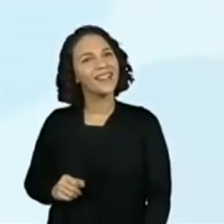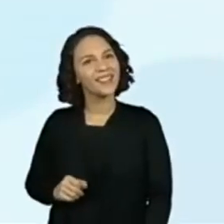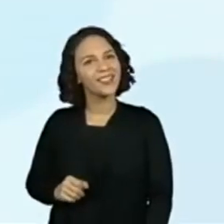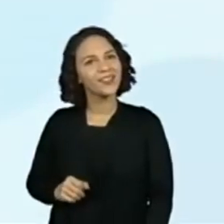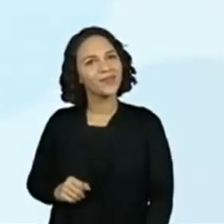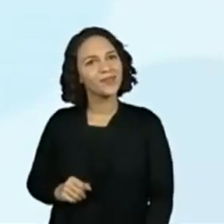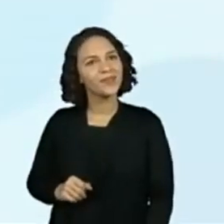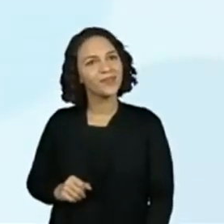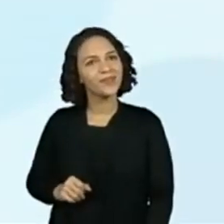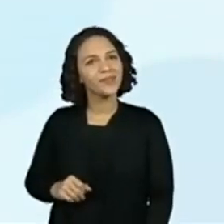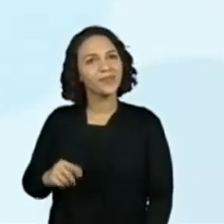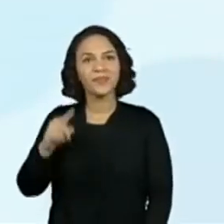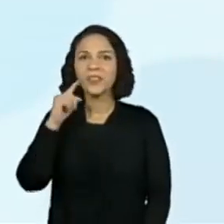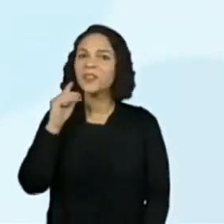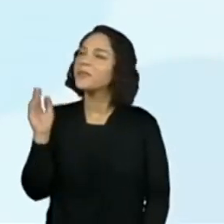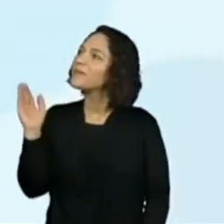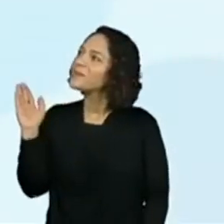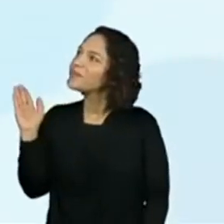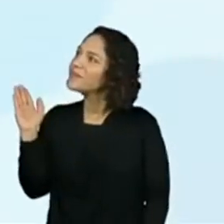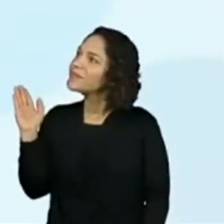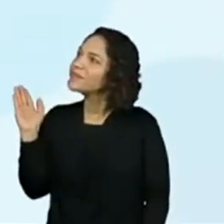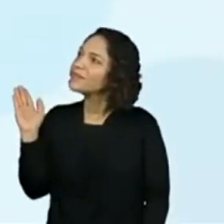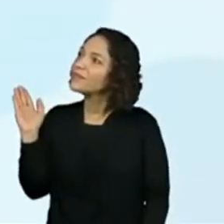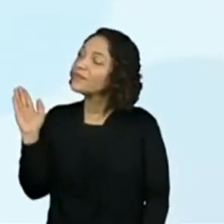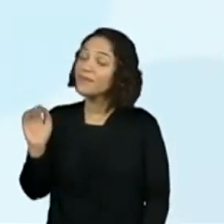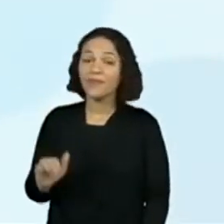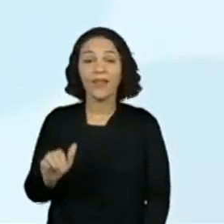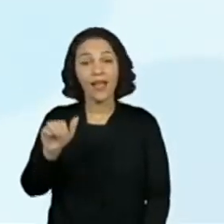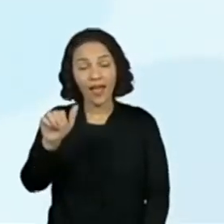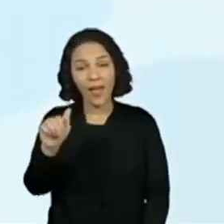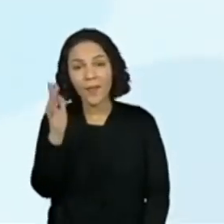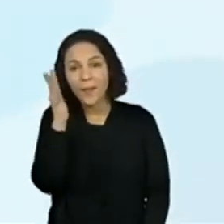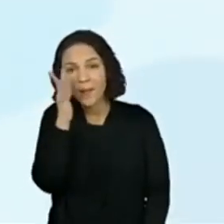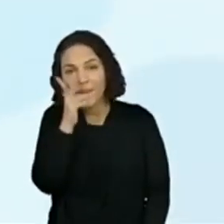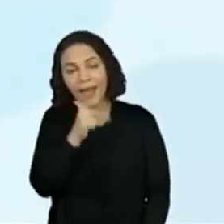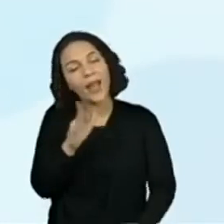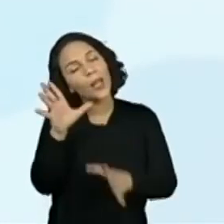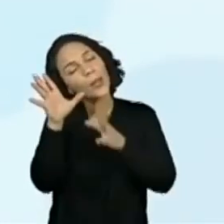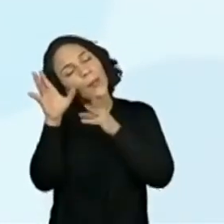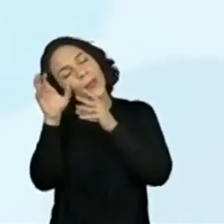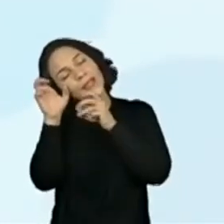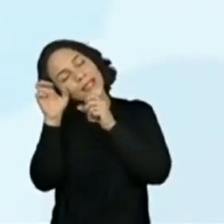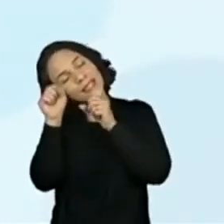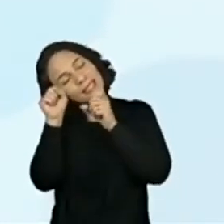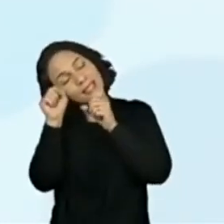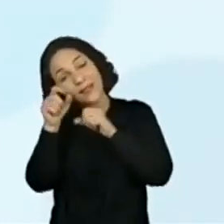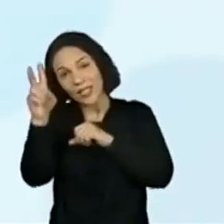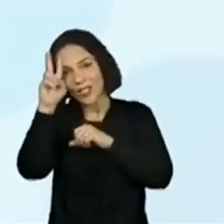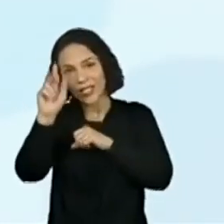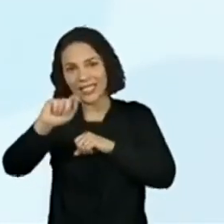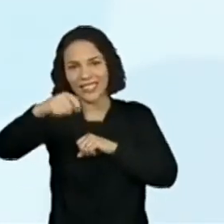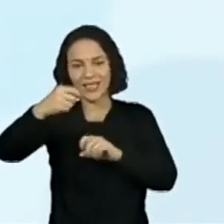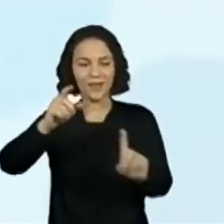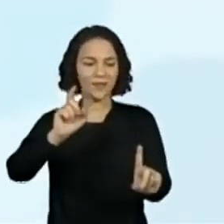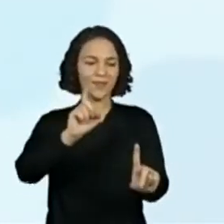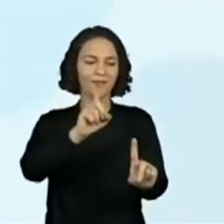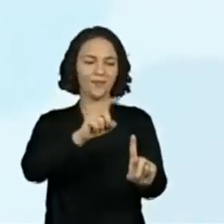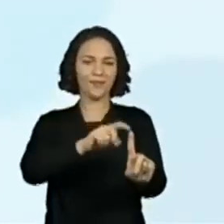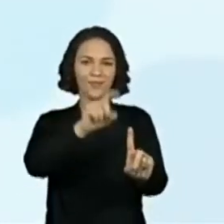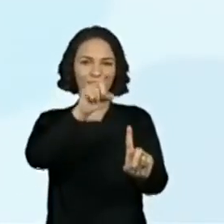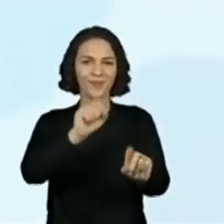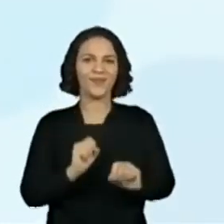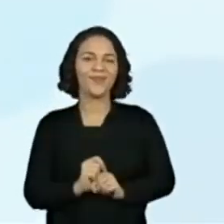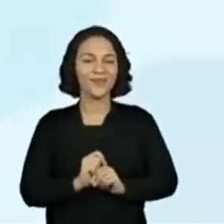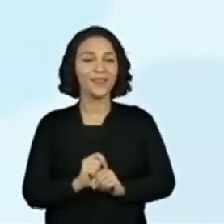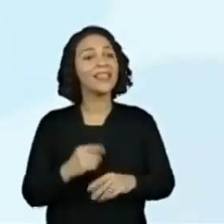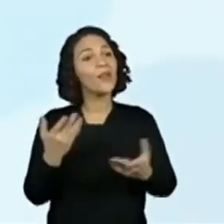Dá. Dá. A Bela Adormecida. Ótimo, professora Vivi. Esse nosso primeiro momento